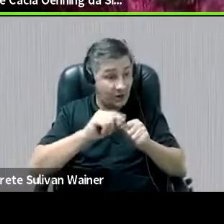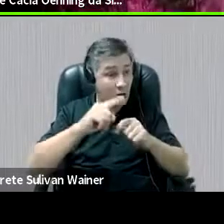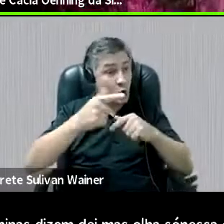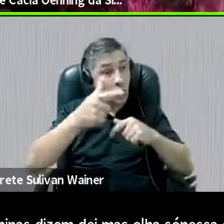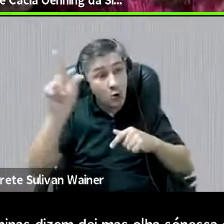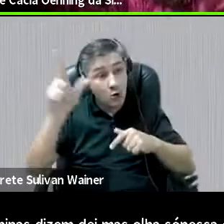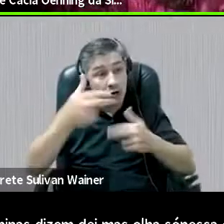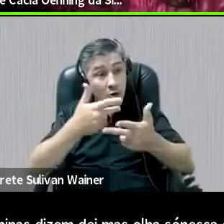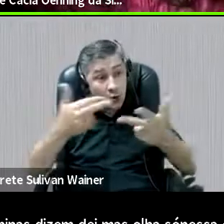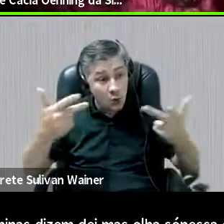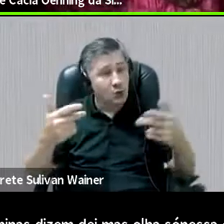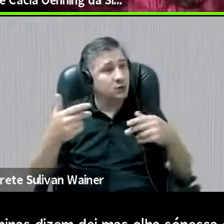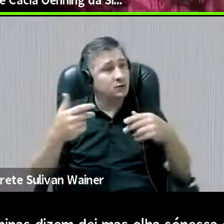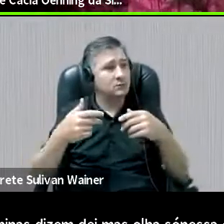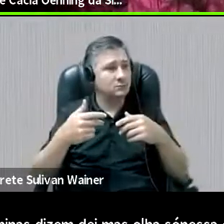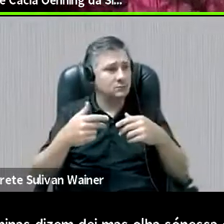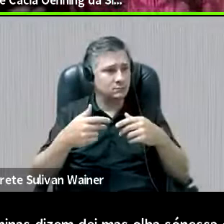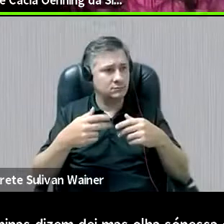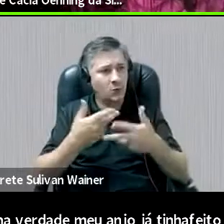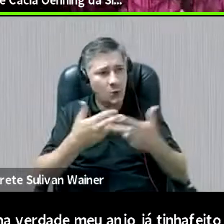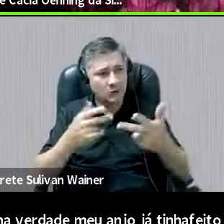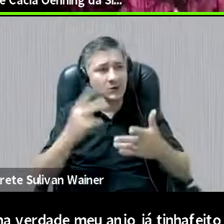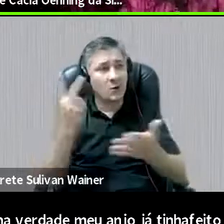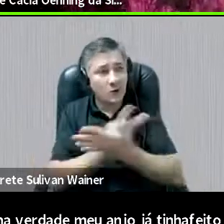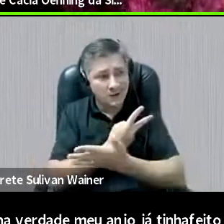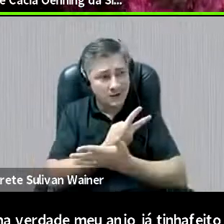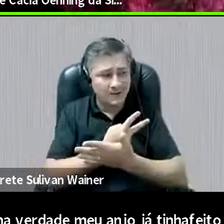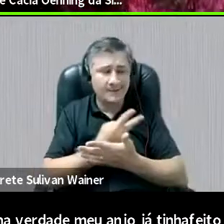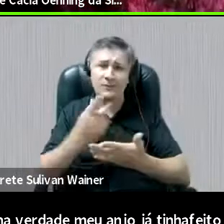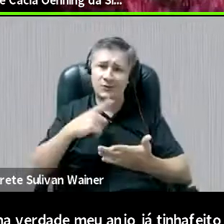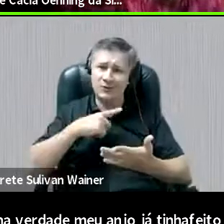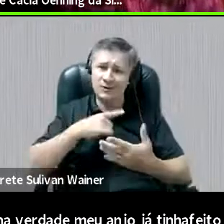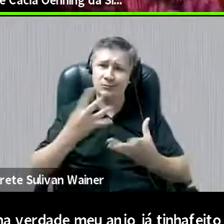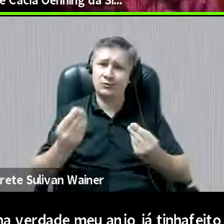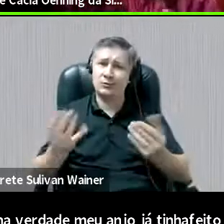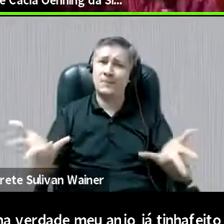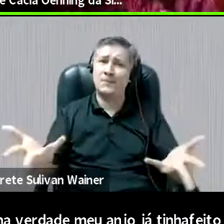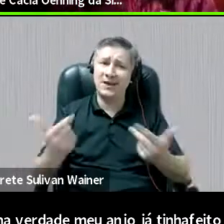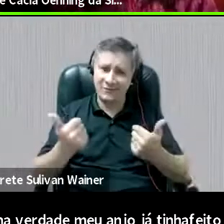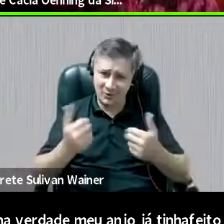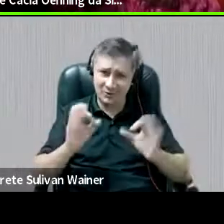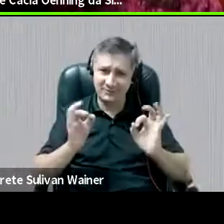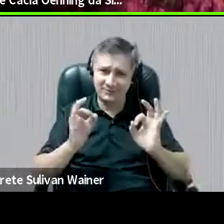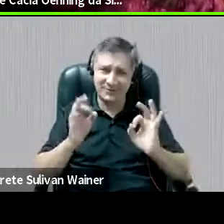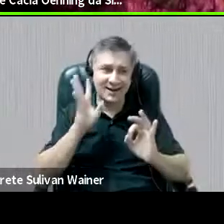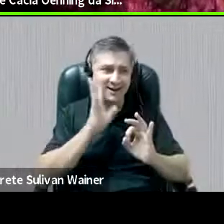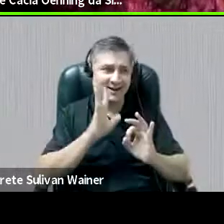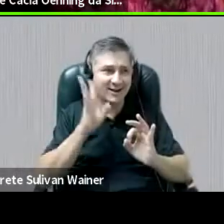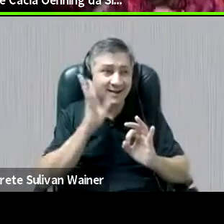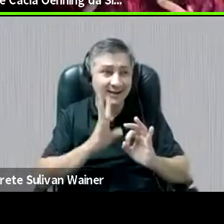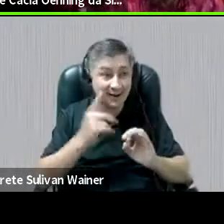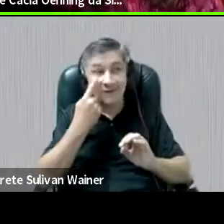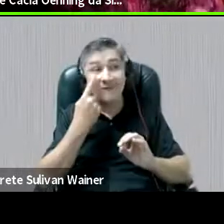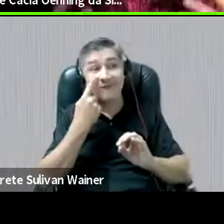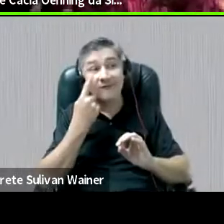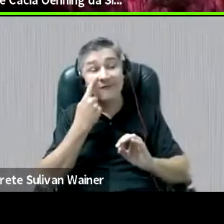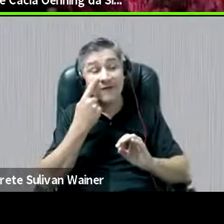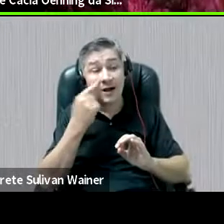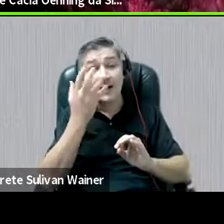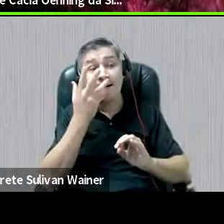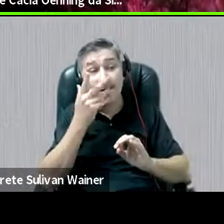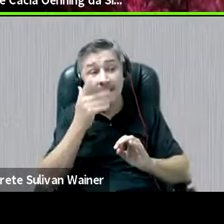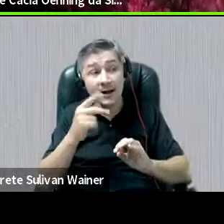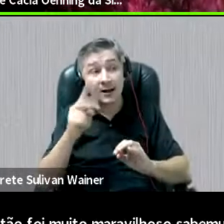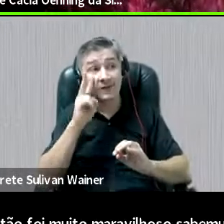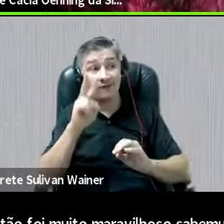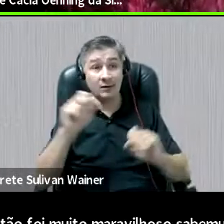e tinha feito a coisa acontecer. Então, foi muito maravilhoso, sabe? Muito legal de ver que as crianças estão